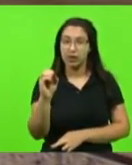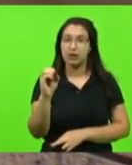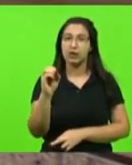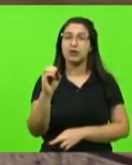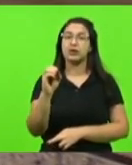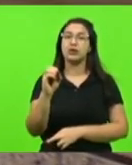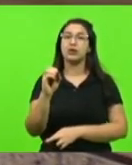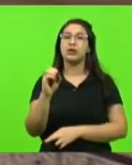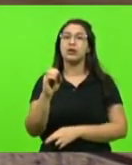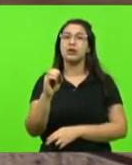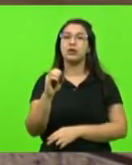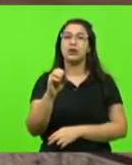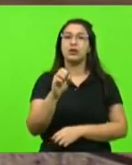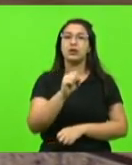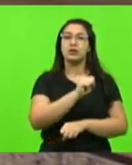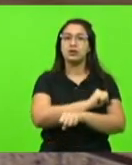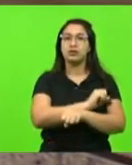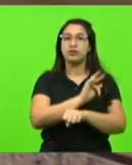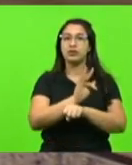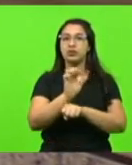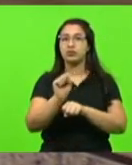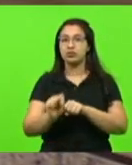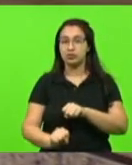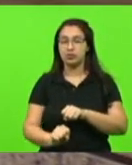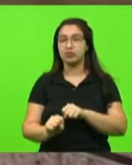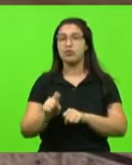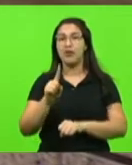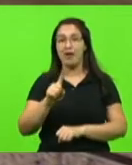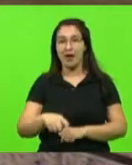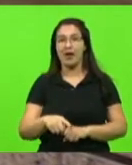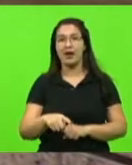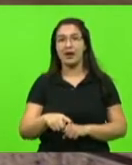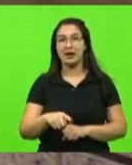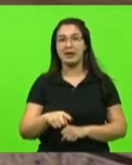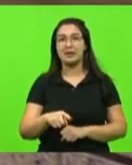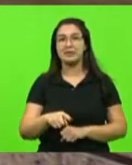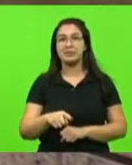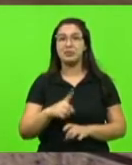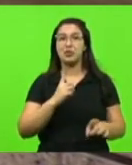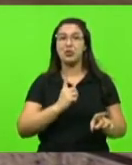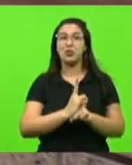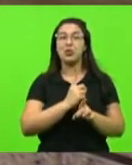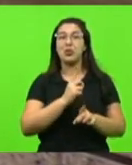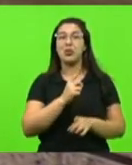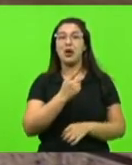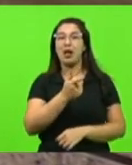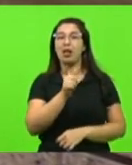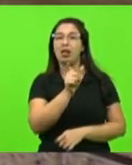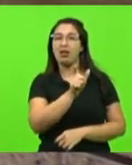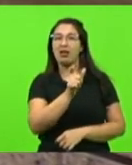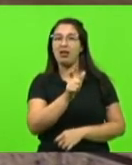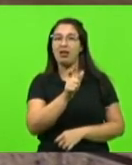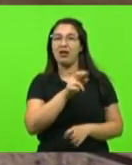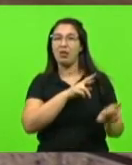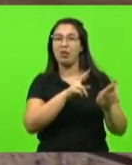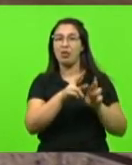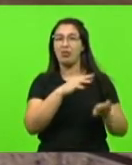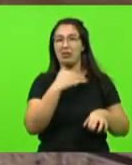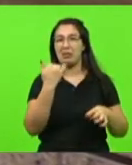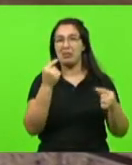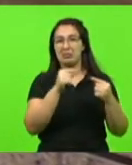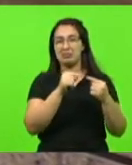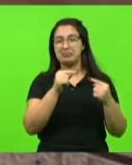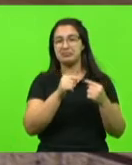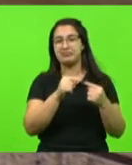em São Francisco do Sul, realmente é conhecida como a Rodovia da Morte. Então, também é importante, sim, essa atenção do